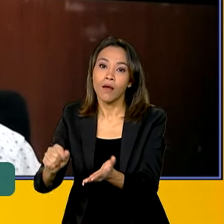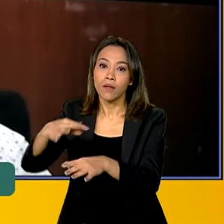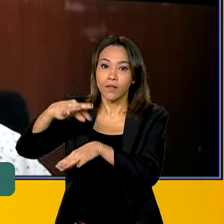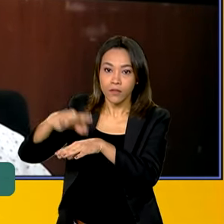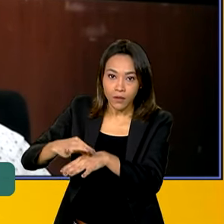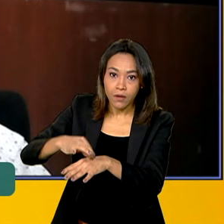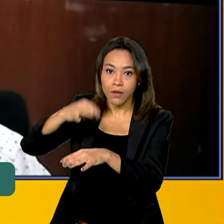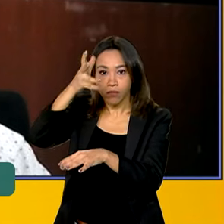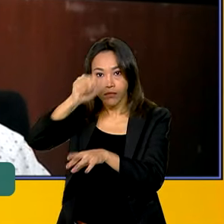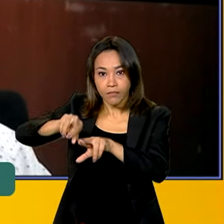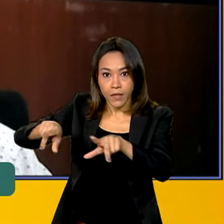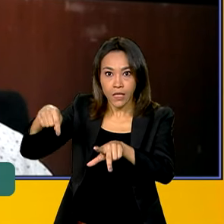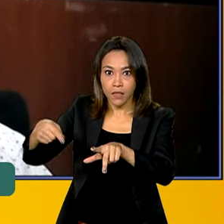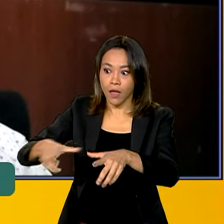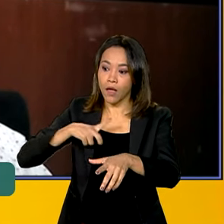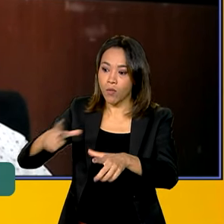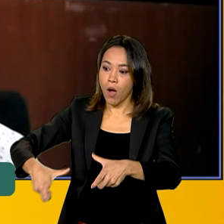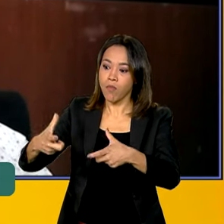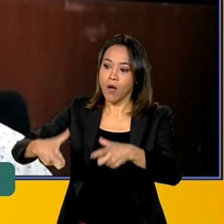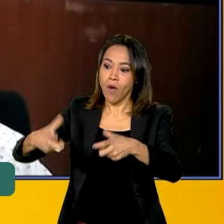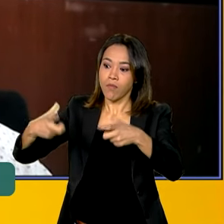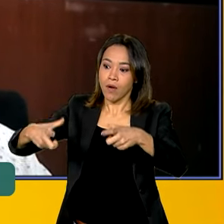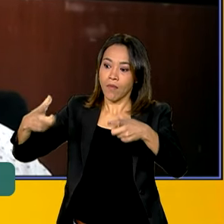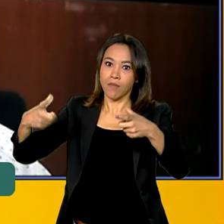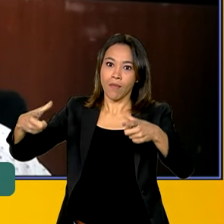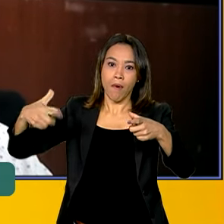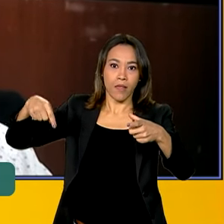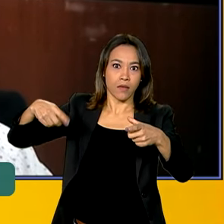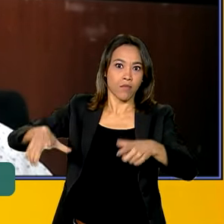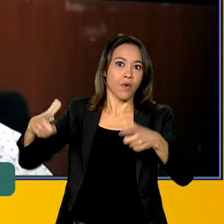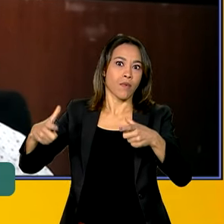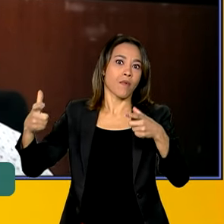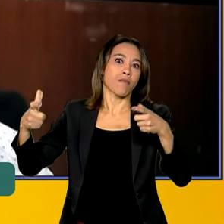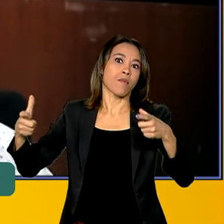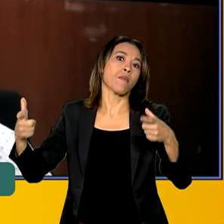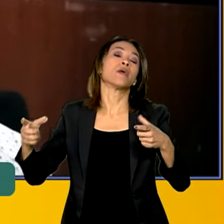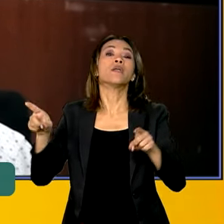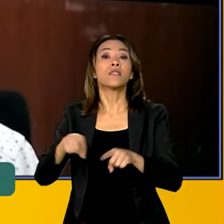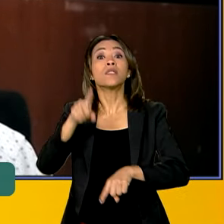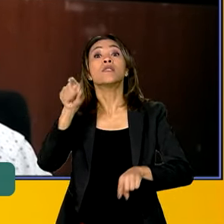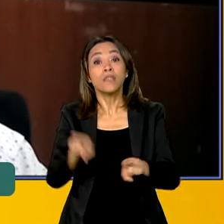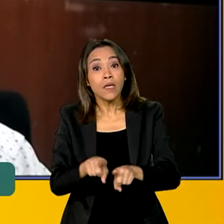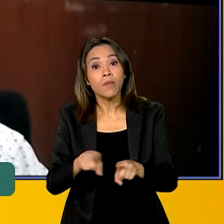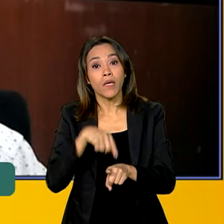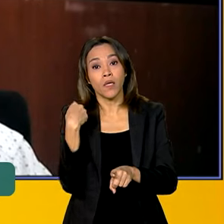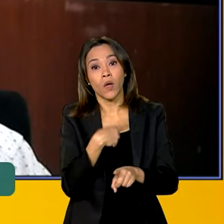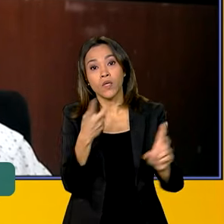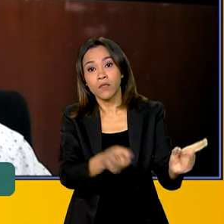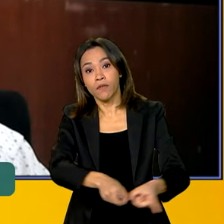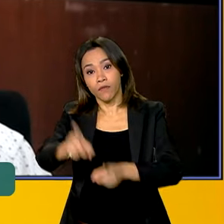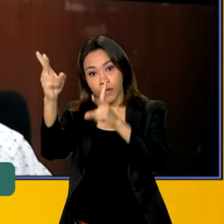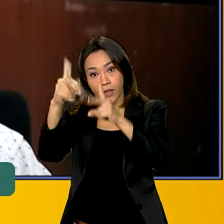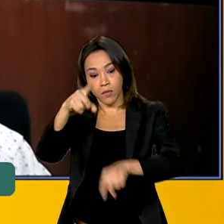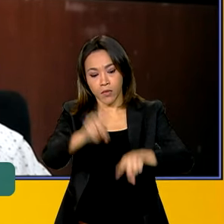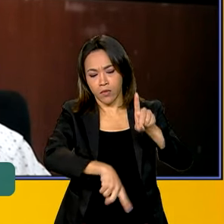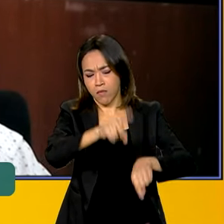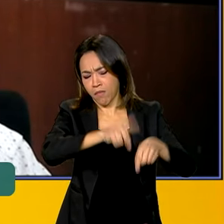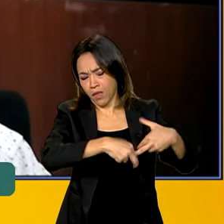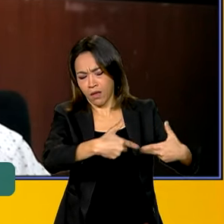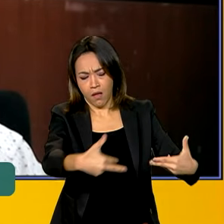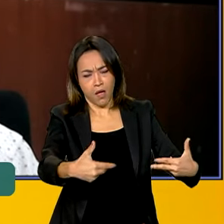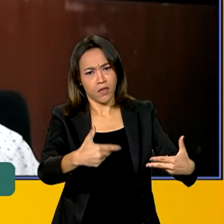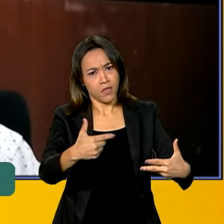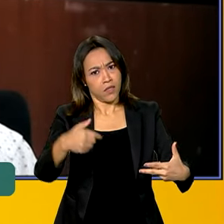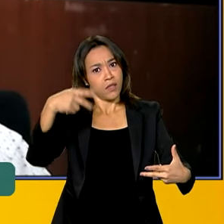crescimento nesse setor e, além de tudo, somos exportadores de commodities também, que faz com que o mercado